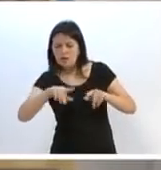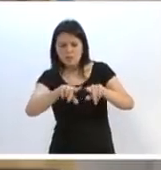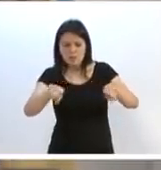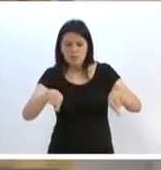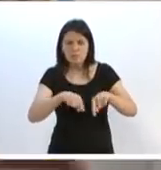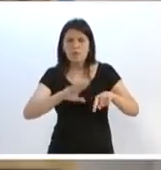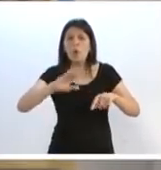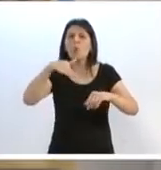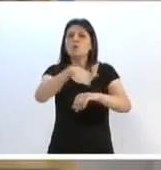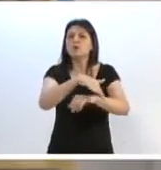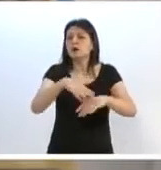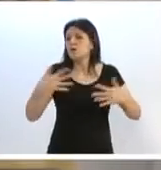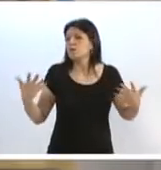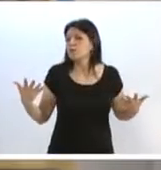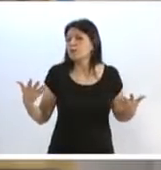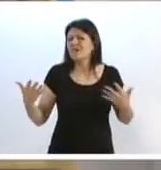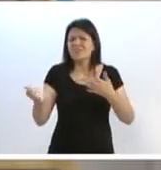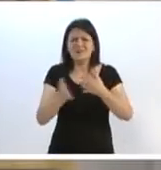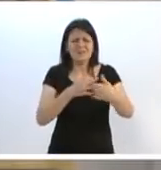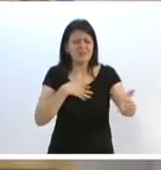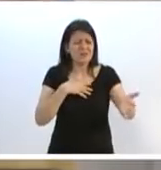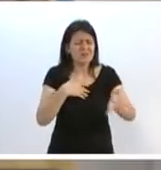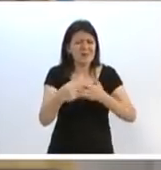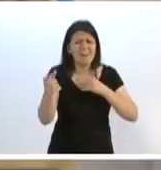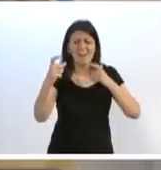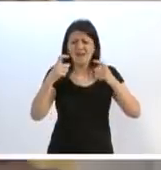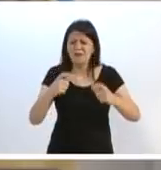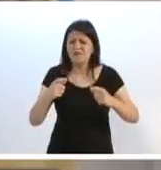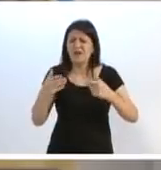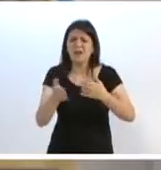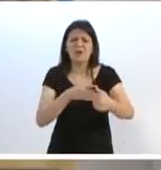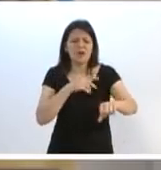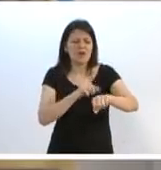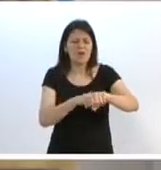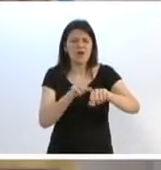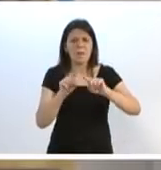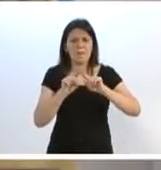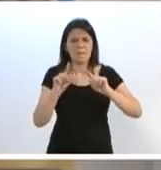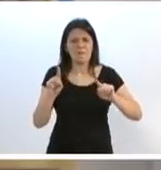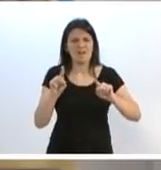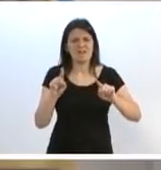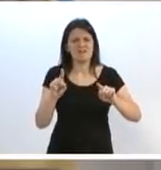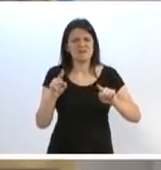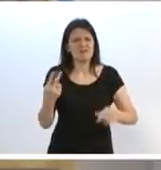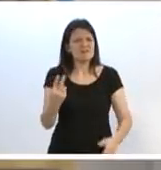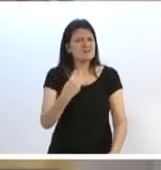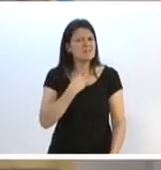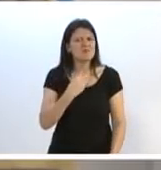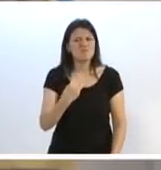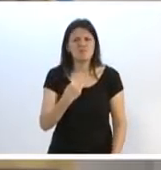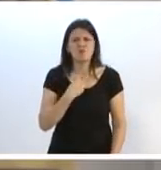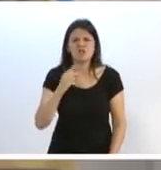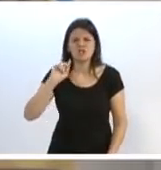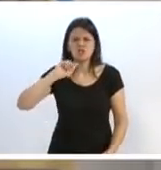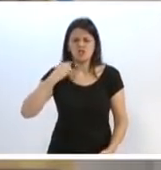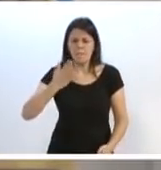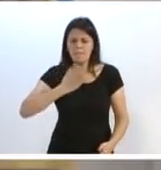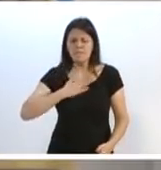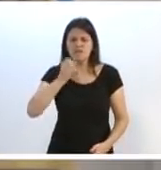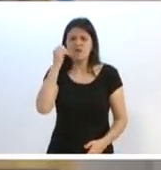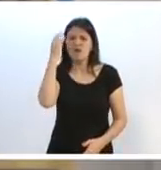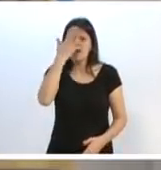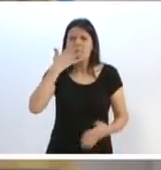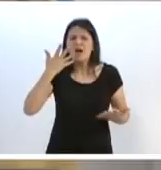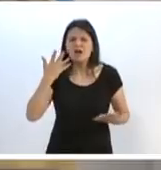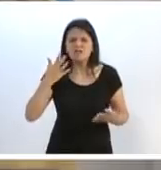aqui dentro, lá na rua. Qualquer lugar, qualquer hora, a qualquer momento. Agora, não negam a minha imagem com a minha família. Porque daí a